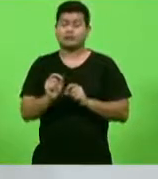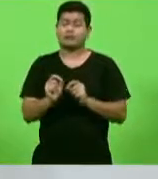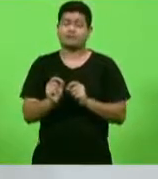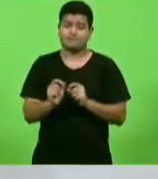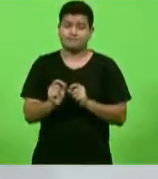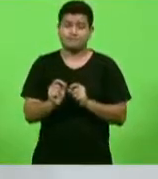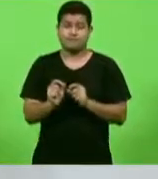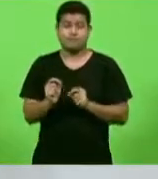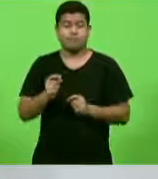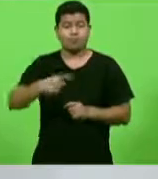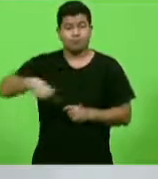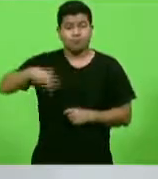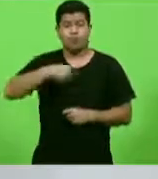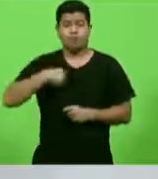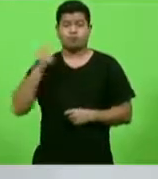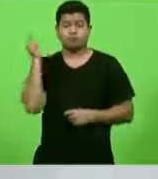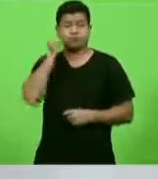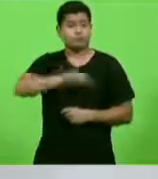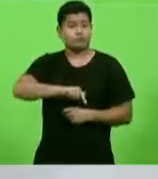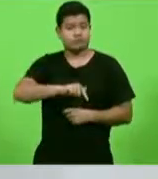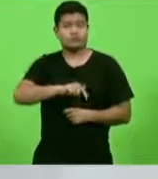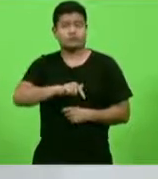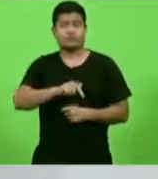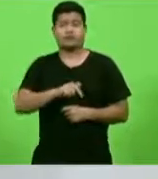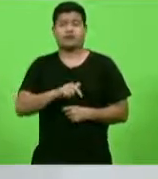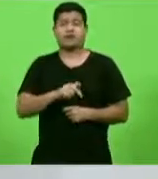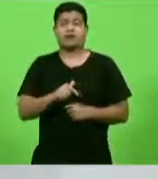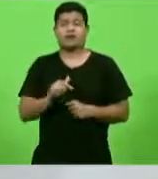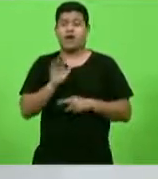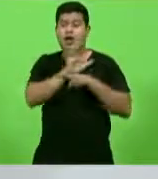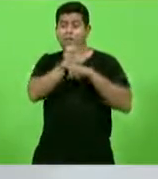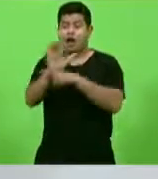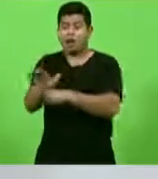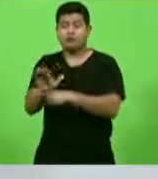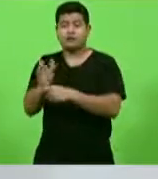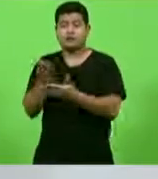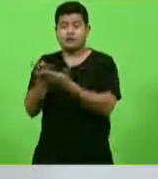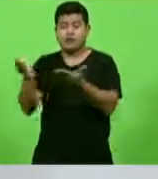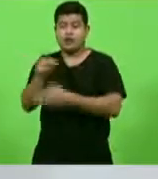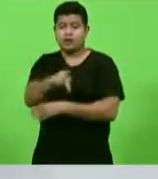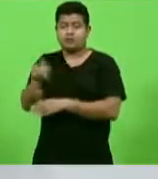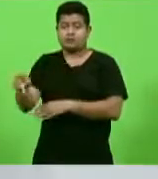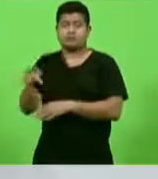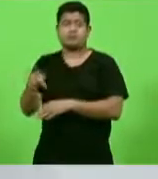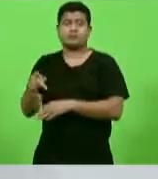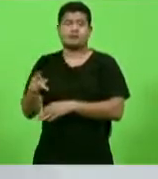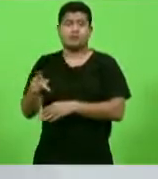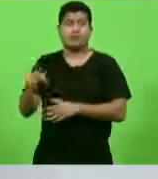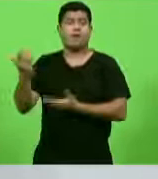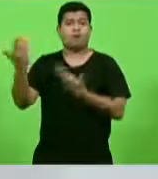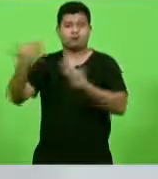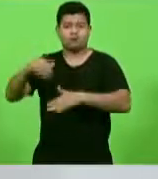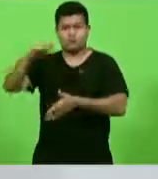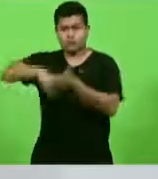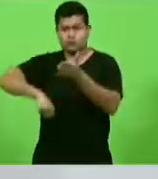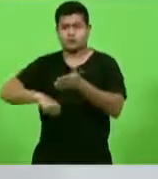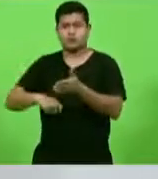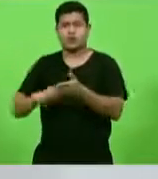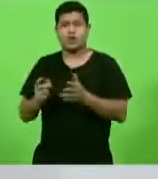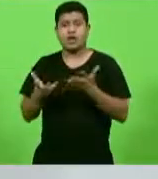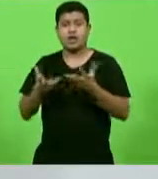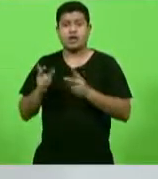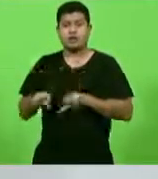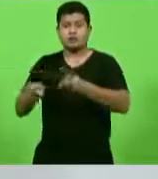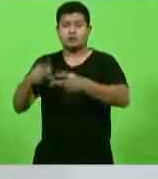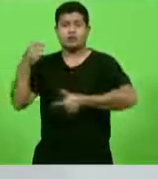nós possamos tranquilizar esses profissionais da educação concursados que querem continuar